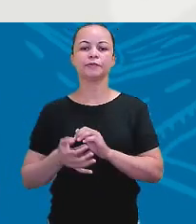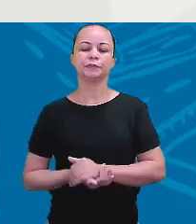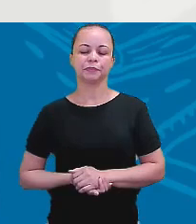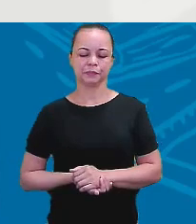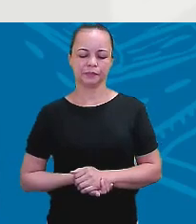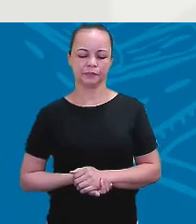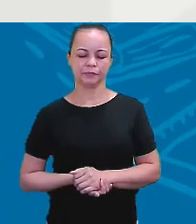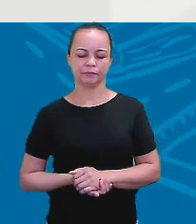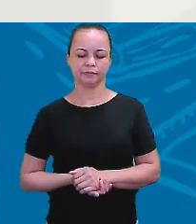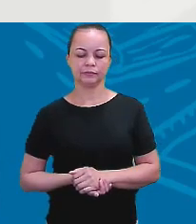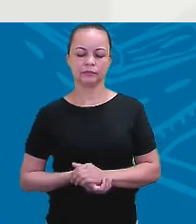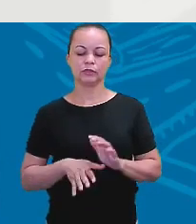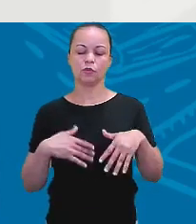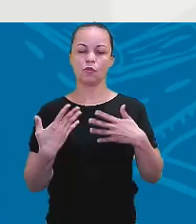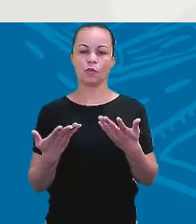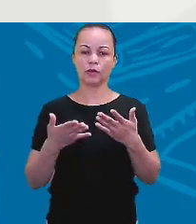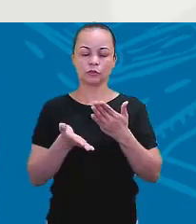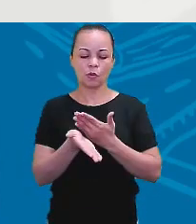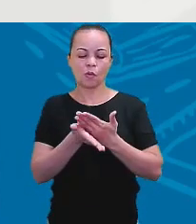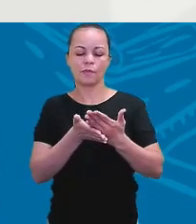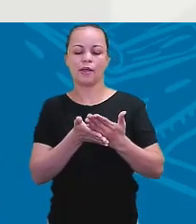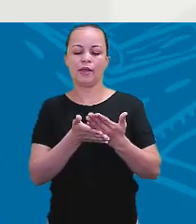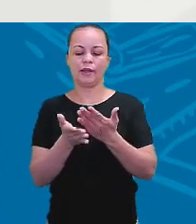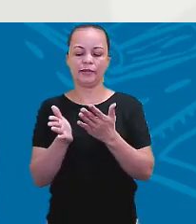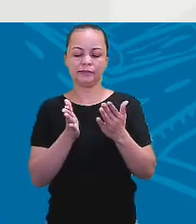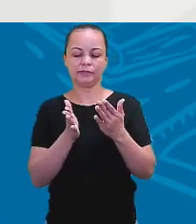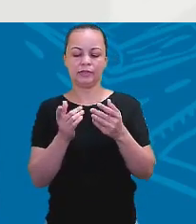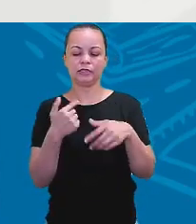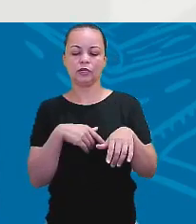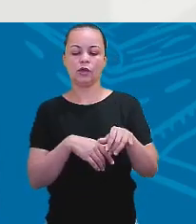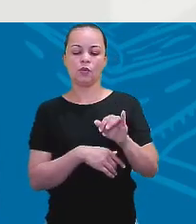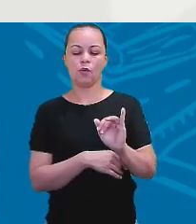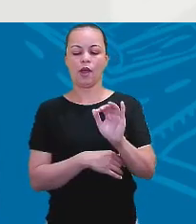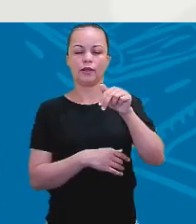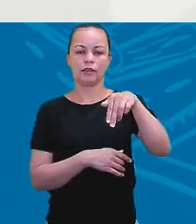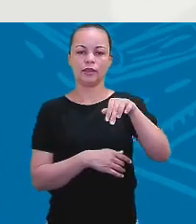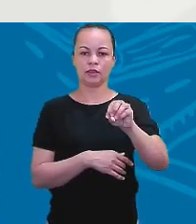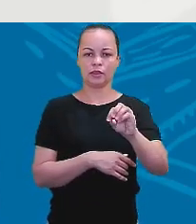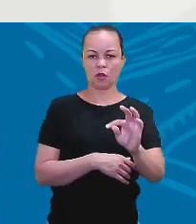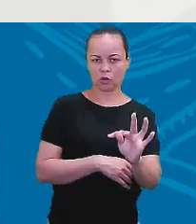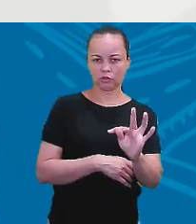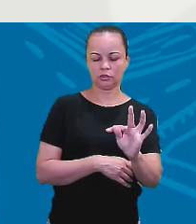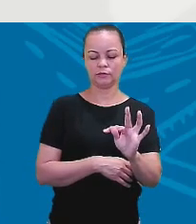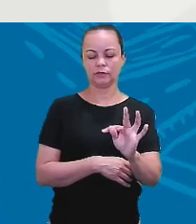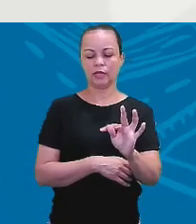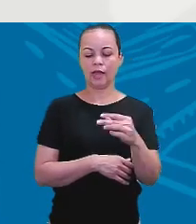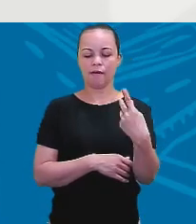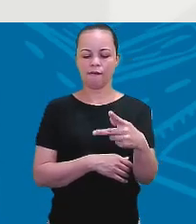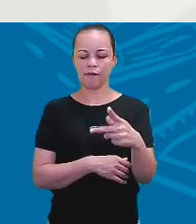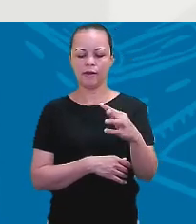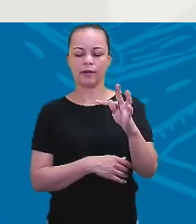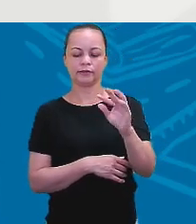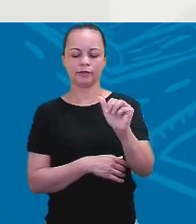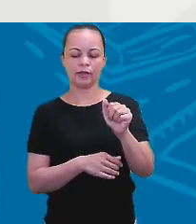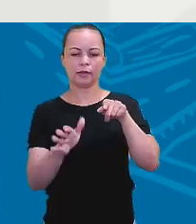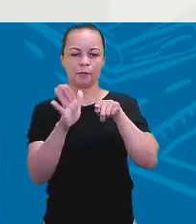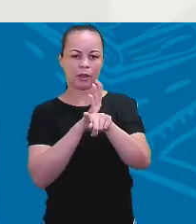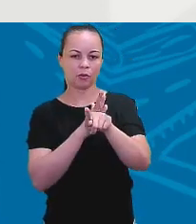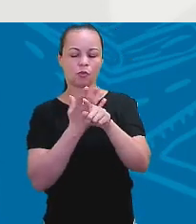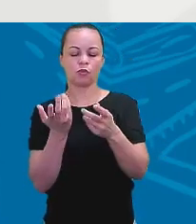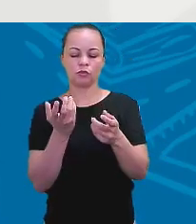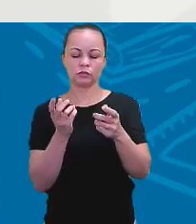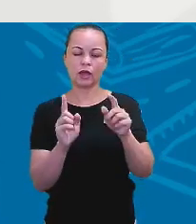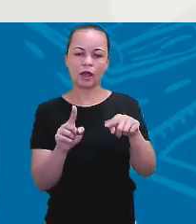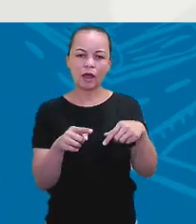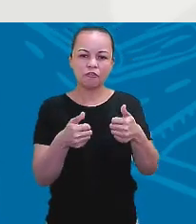a sentença é iniciada por I am not, a tag question é formada com a afirmativa. Ou seja,